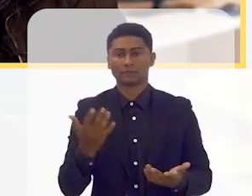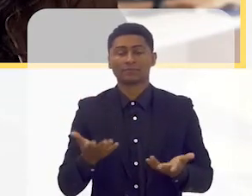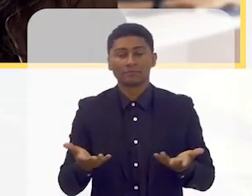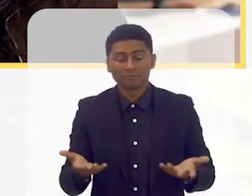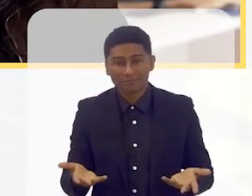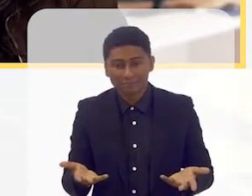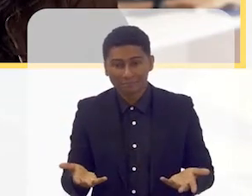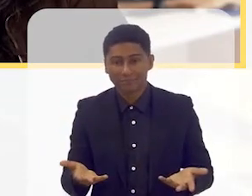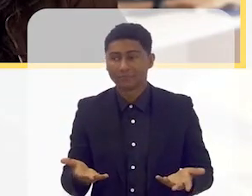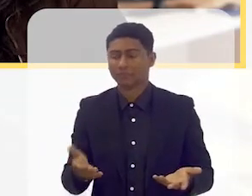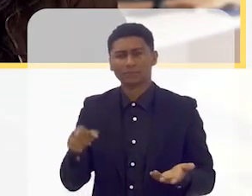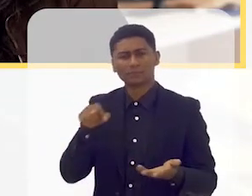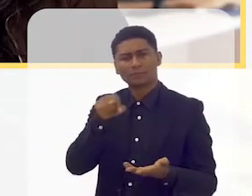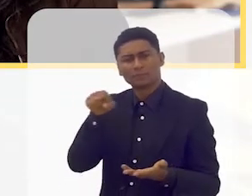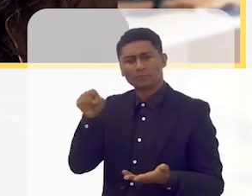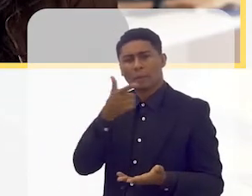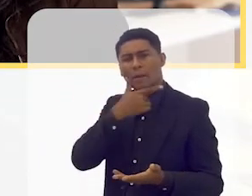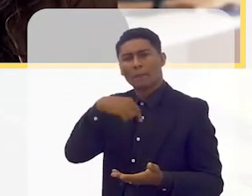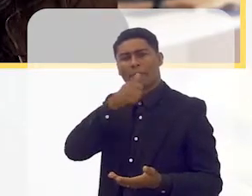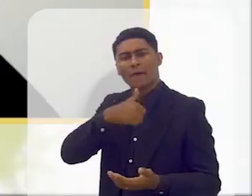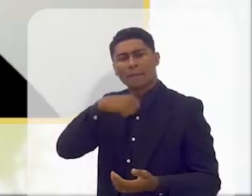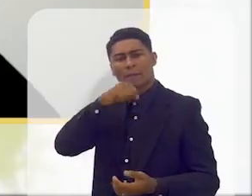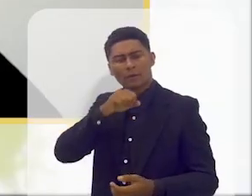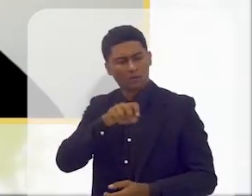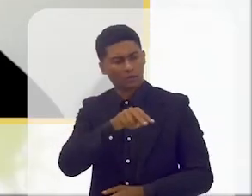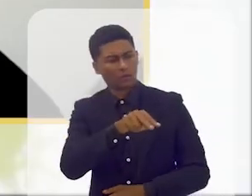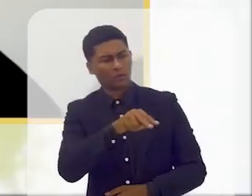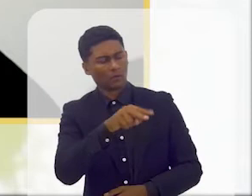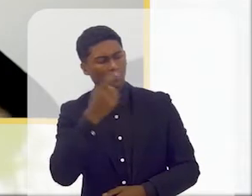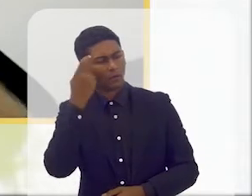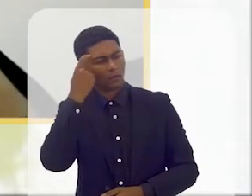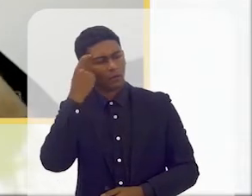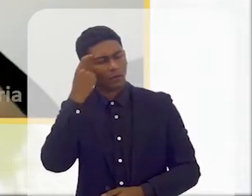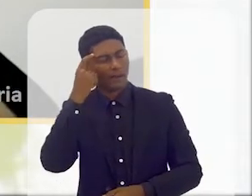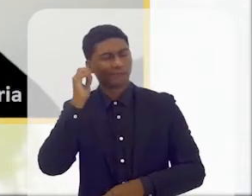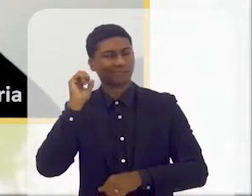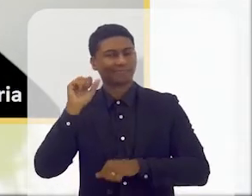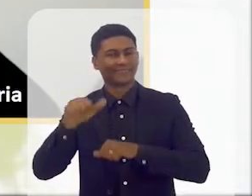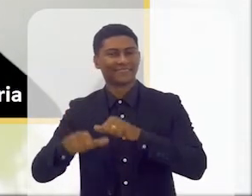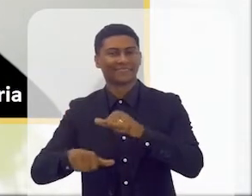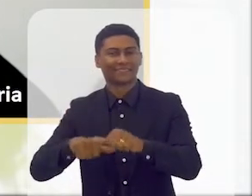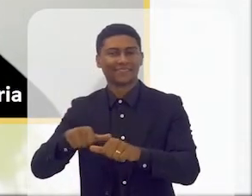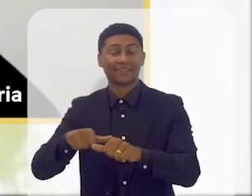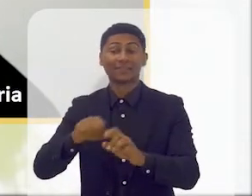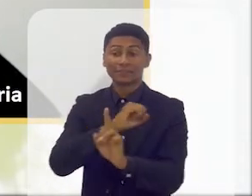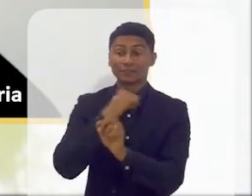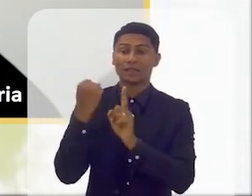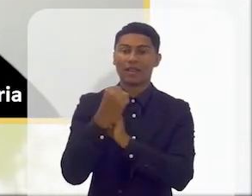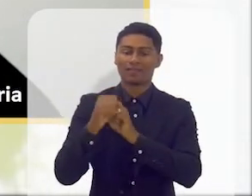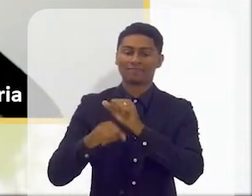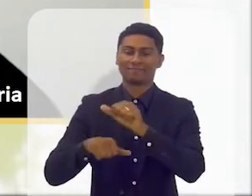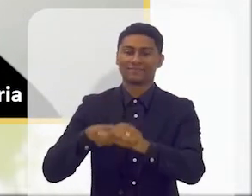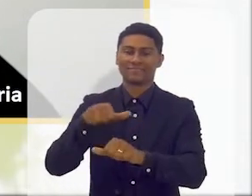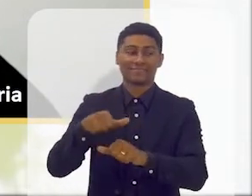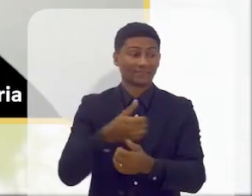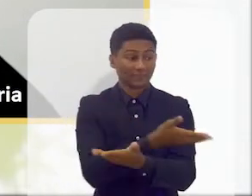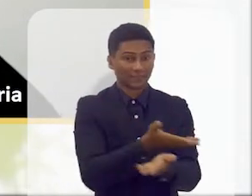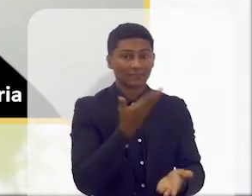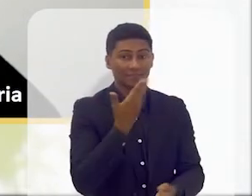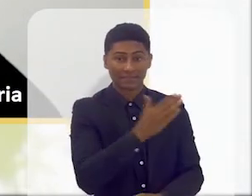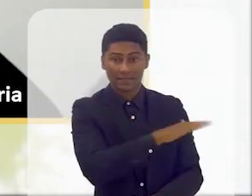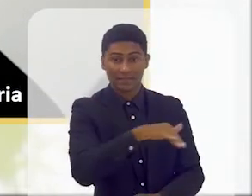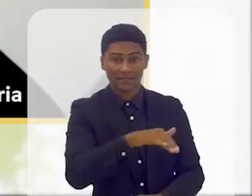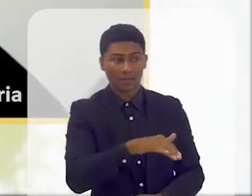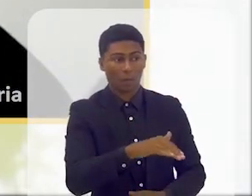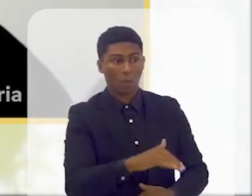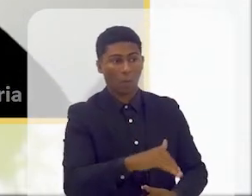perceber, a mentalidade começa a mudar, e nós temos uma sociedade que realmente começa a mudar, essas crianças vão crescer,